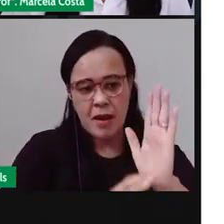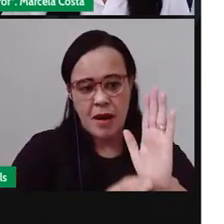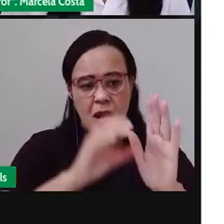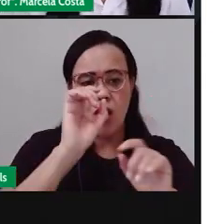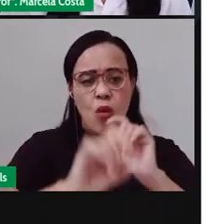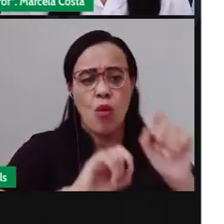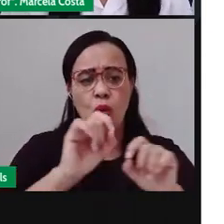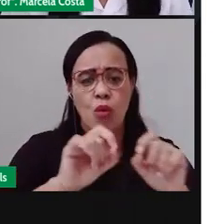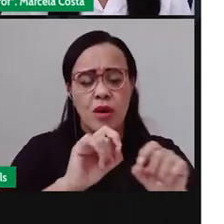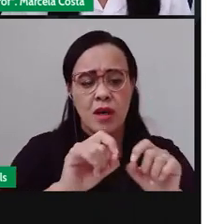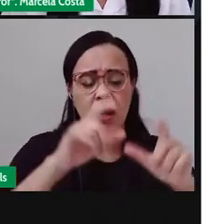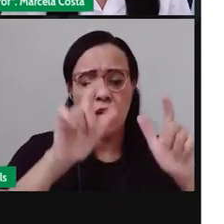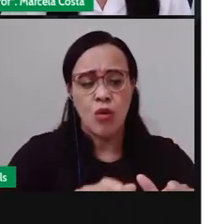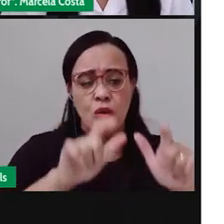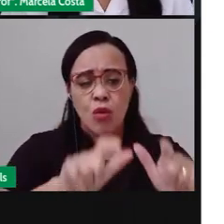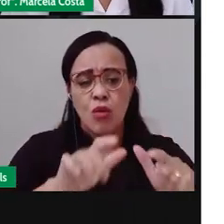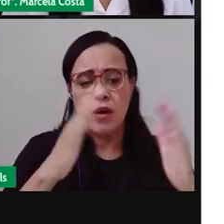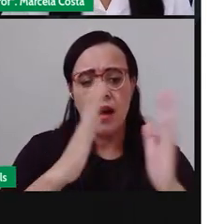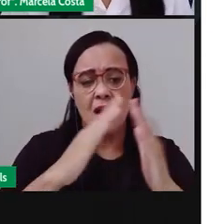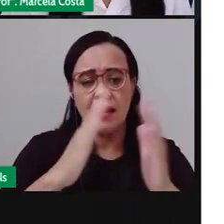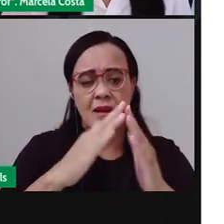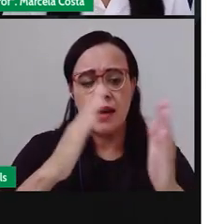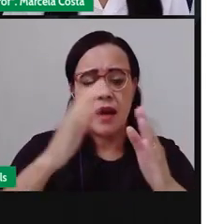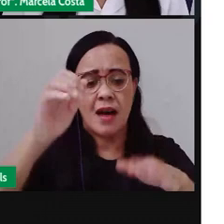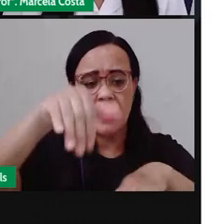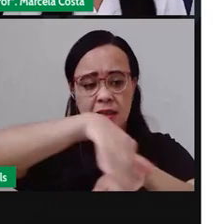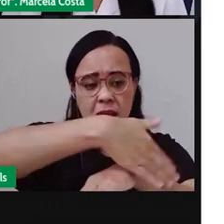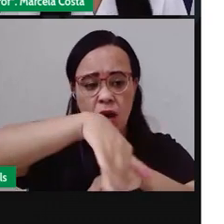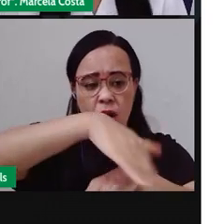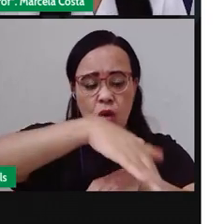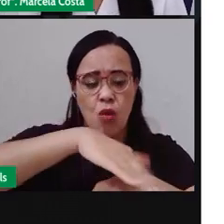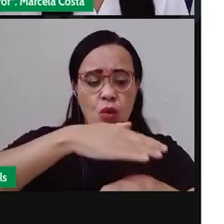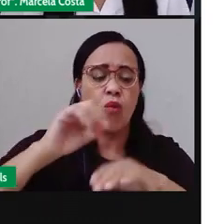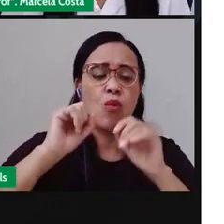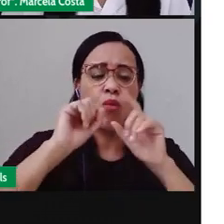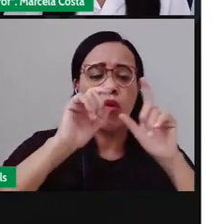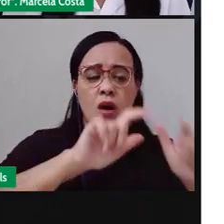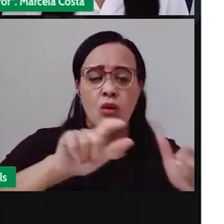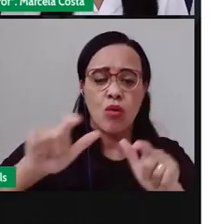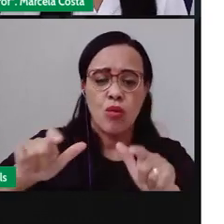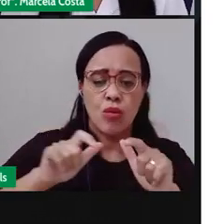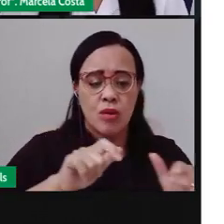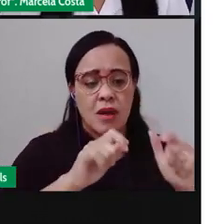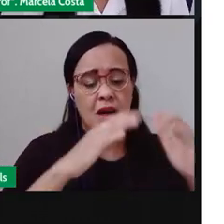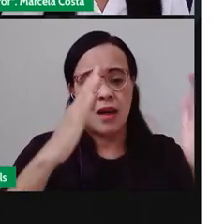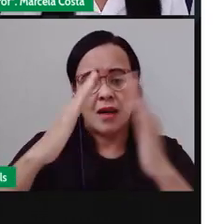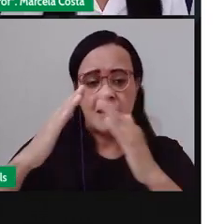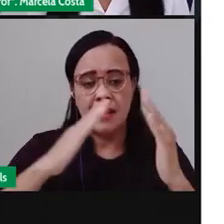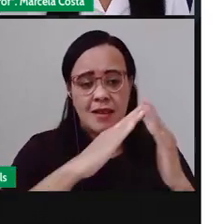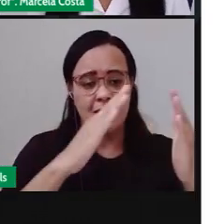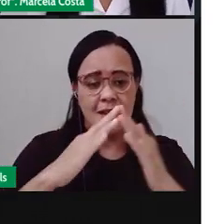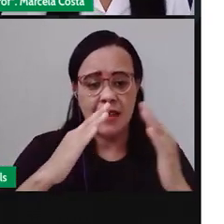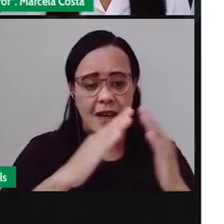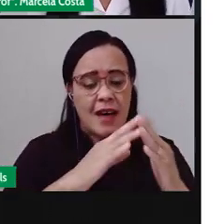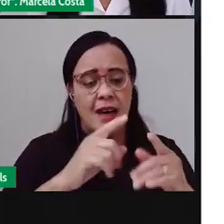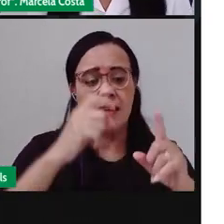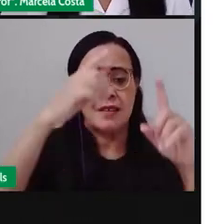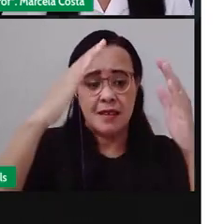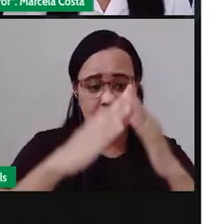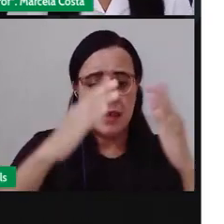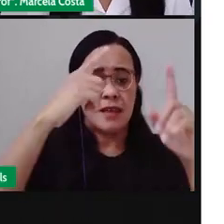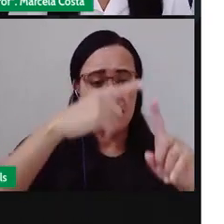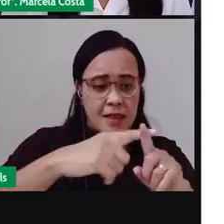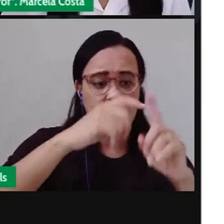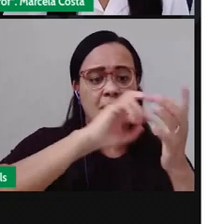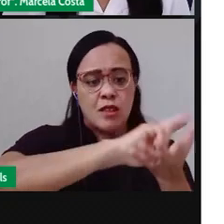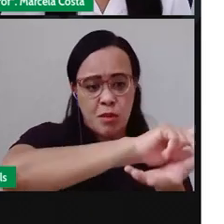vocês, do bairro, da rua, de casa, da igreja, e